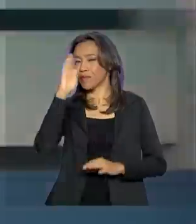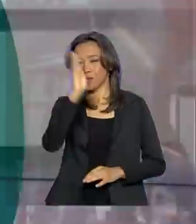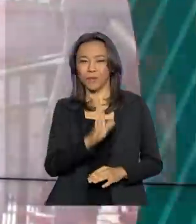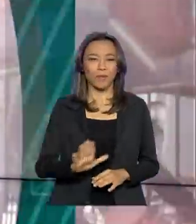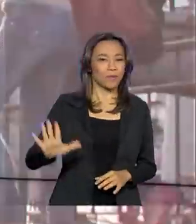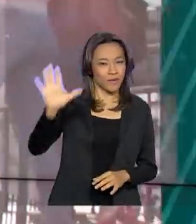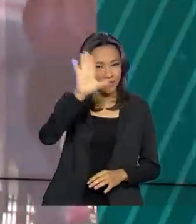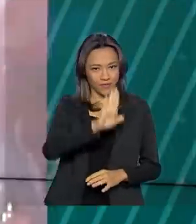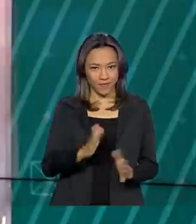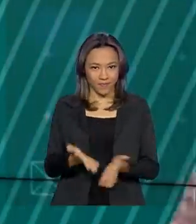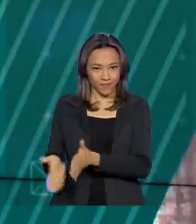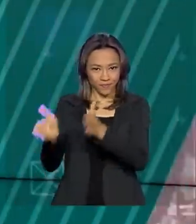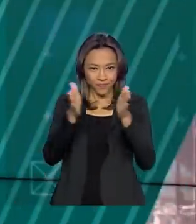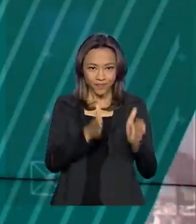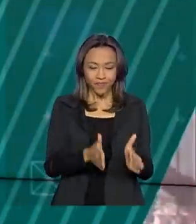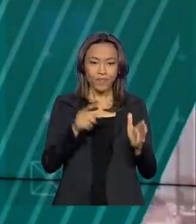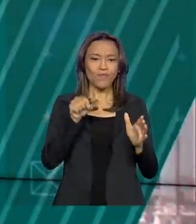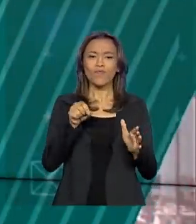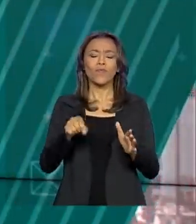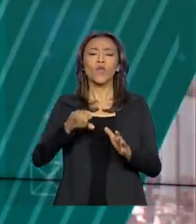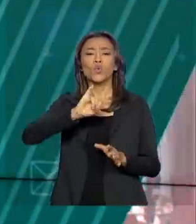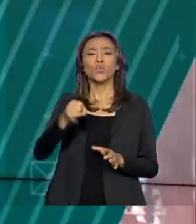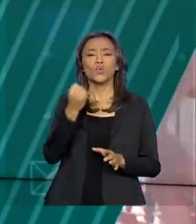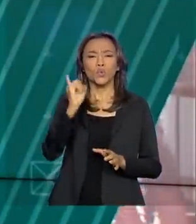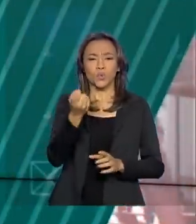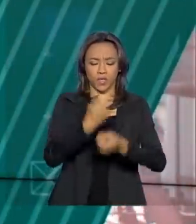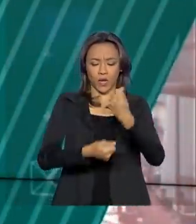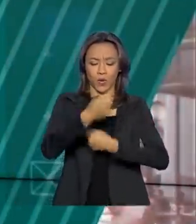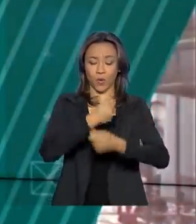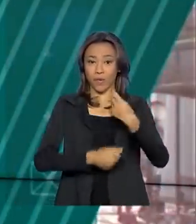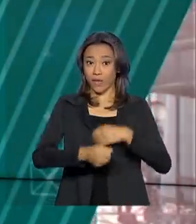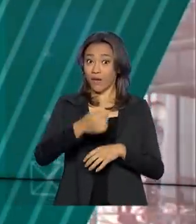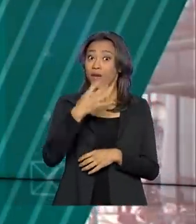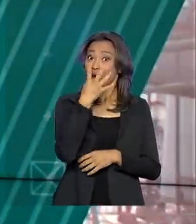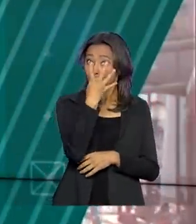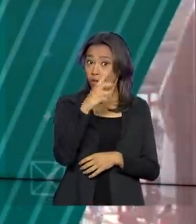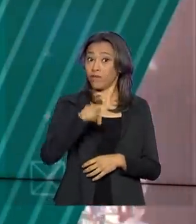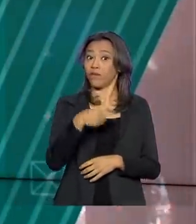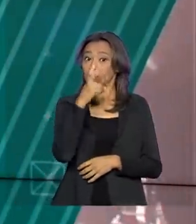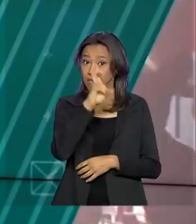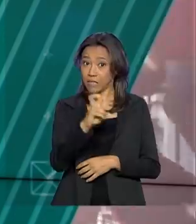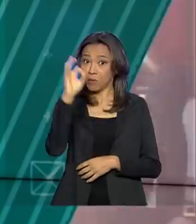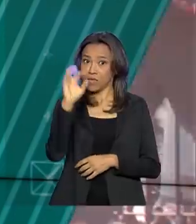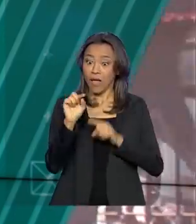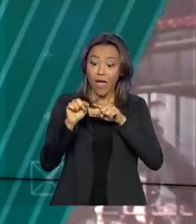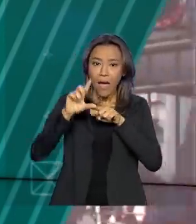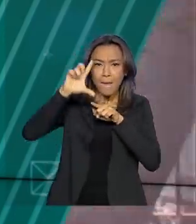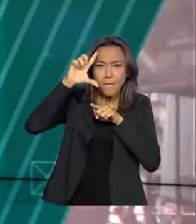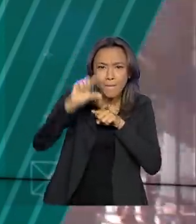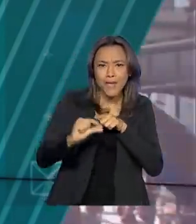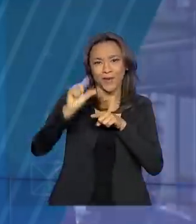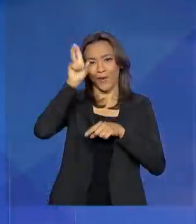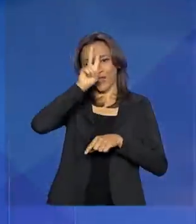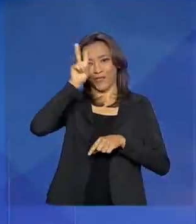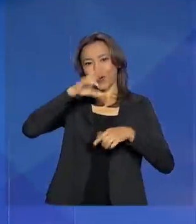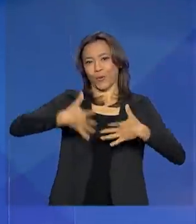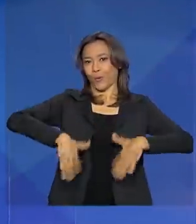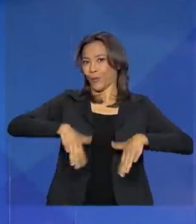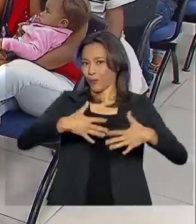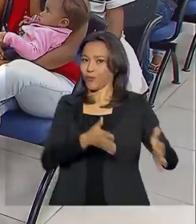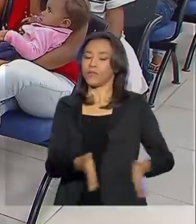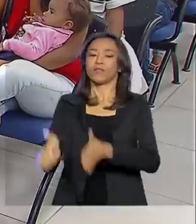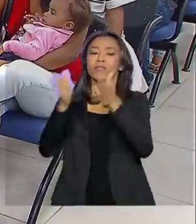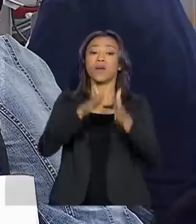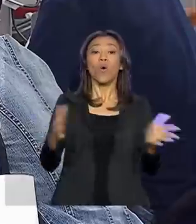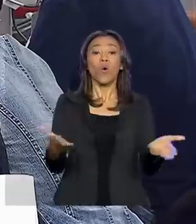país. Taxa básica de juros da economia fica em 4,5%. É a menor da história. Começa